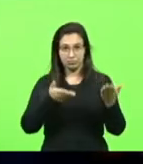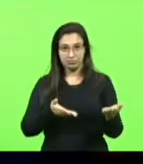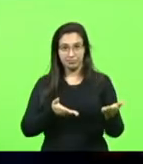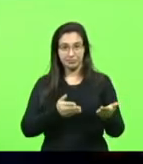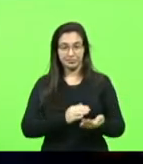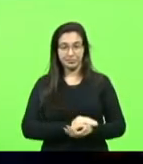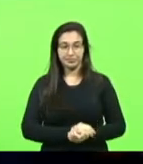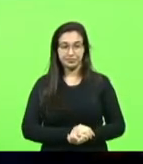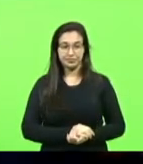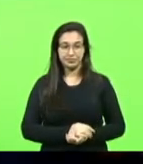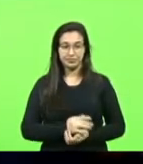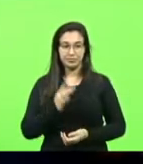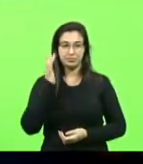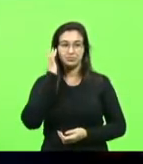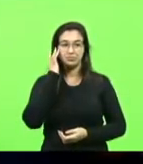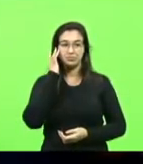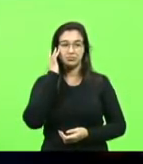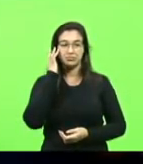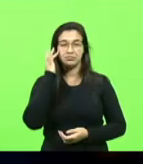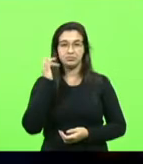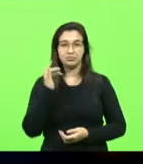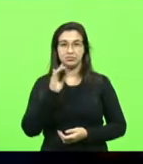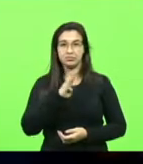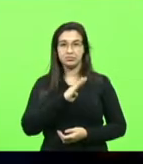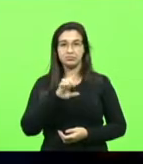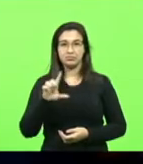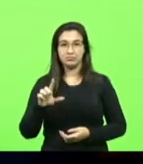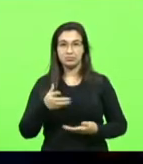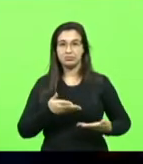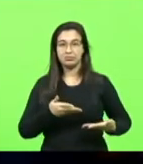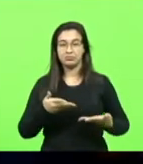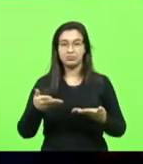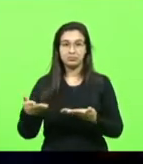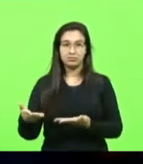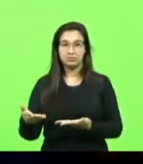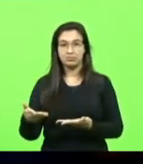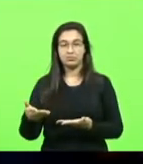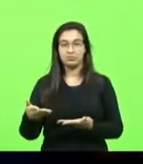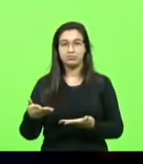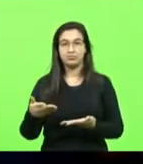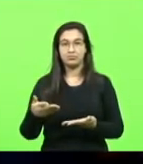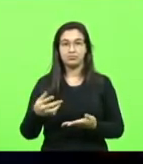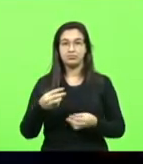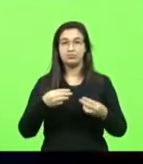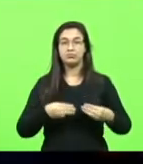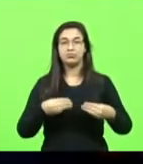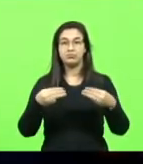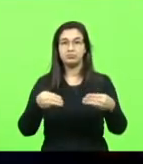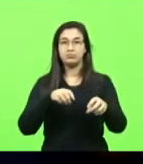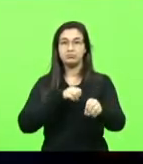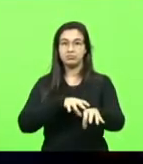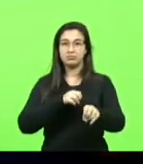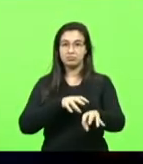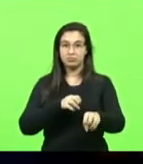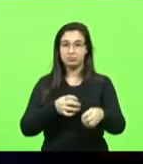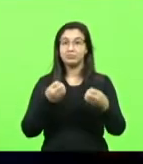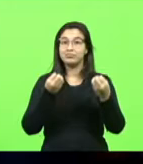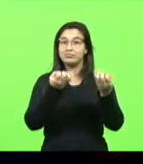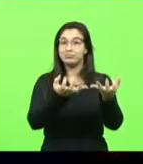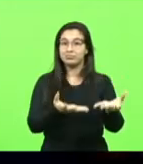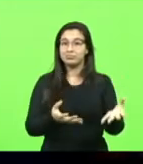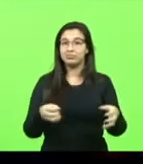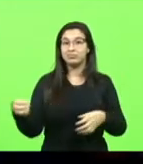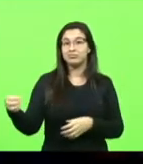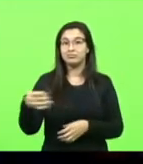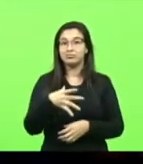Blumenau vai receber a visita do ministro de Educação, Milton Ribeiro, para a entrega do novo Centro de